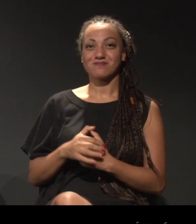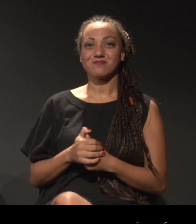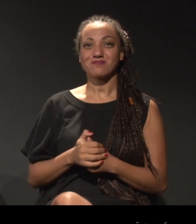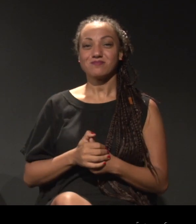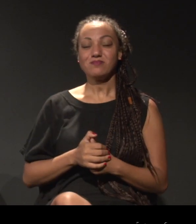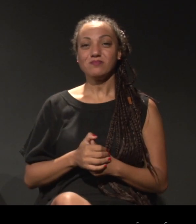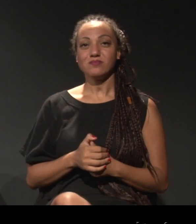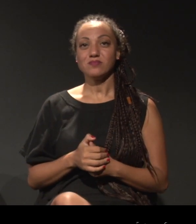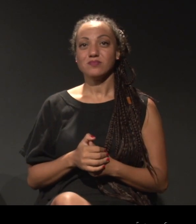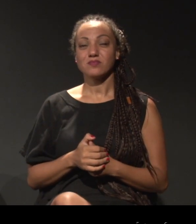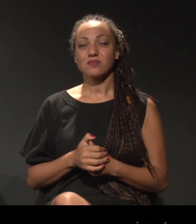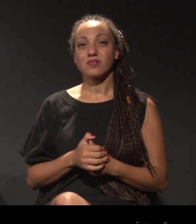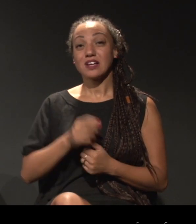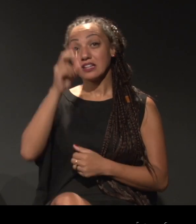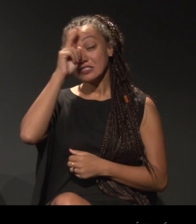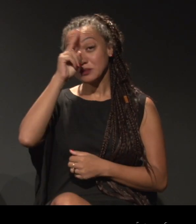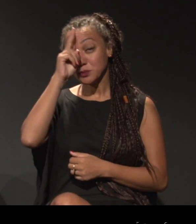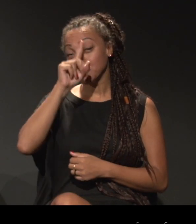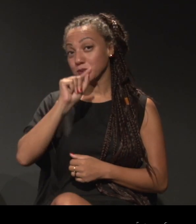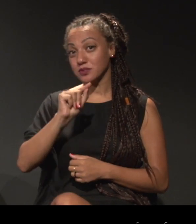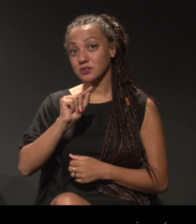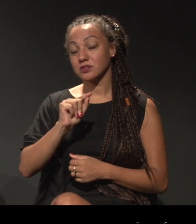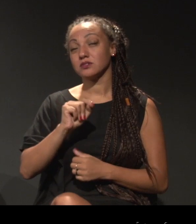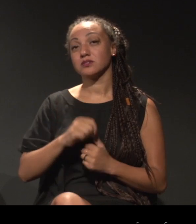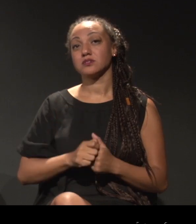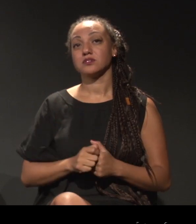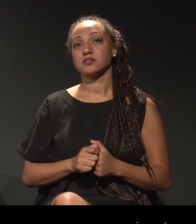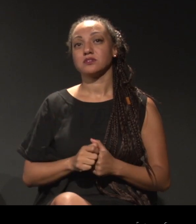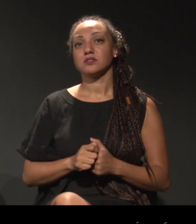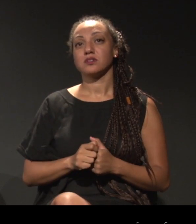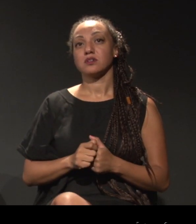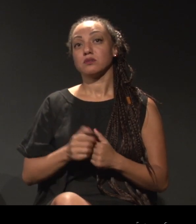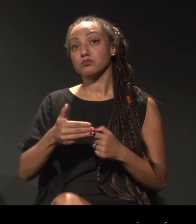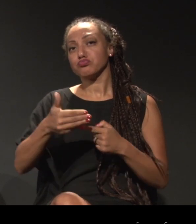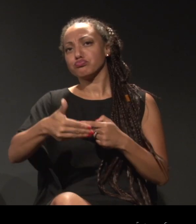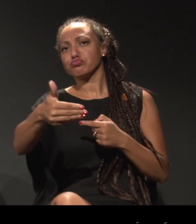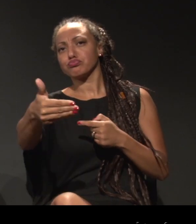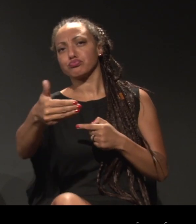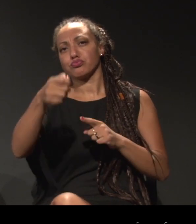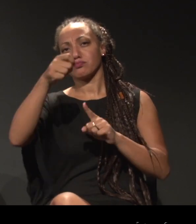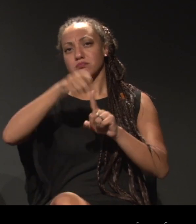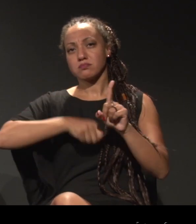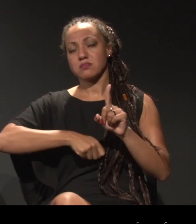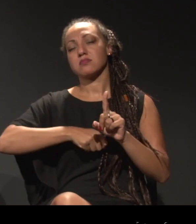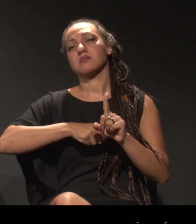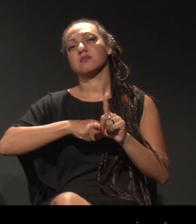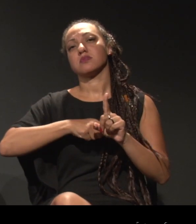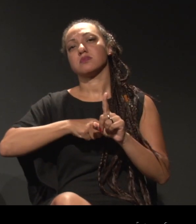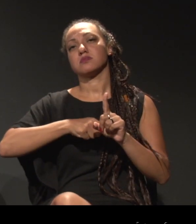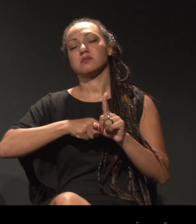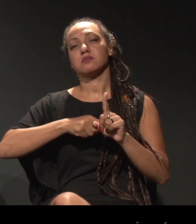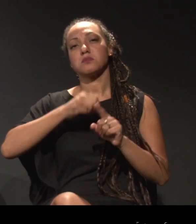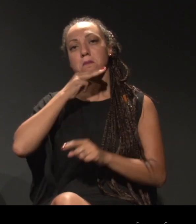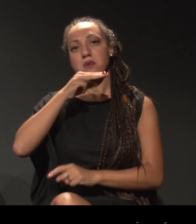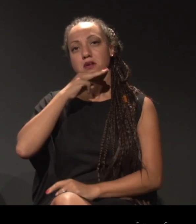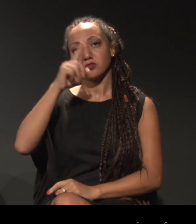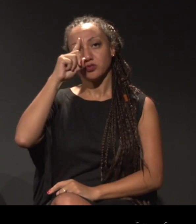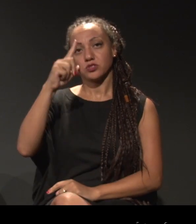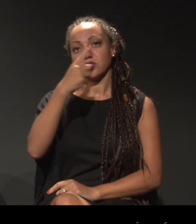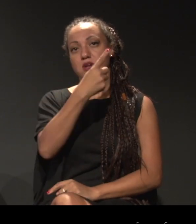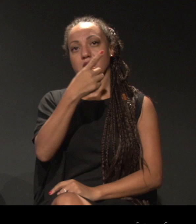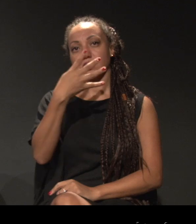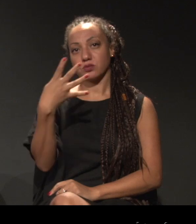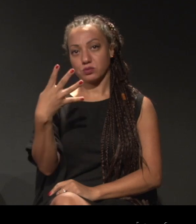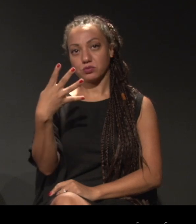E só lembrando que nós teremos o nosso próximo encontro no dia 14 de março, às 20